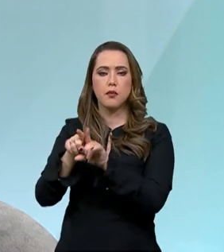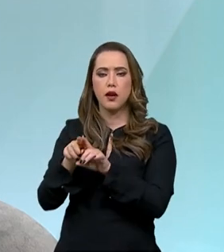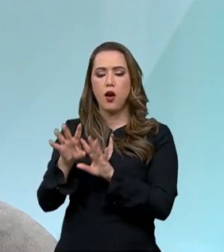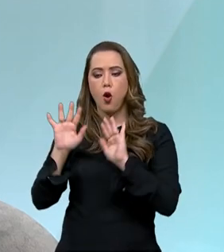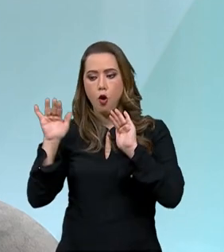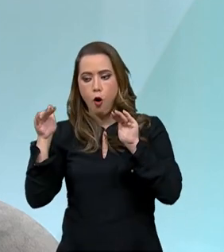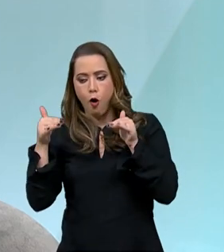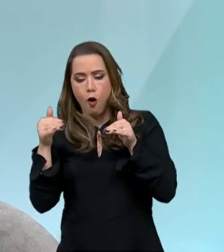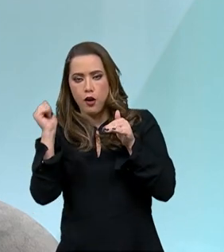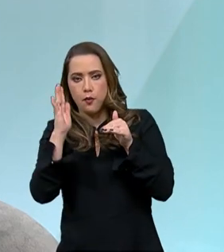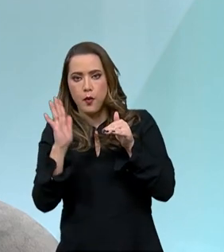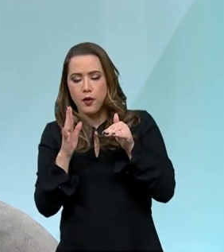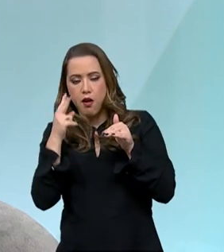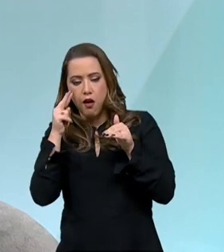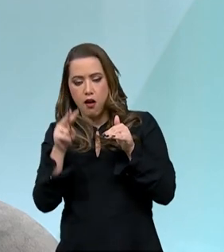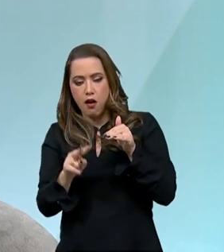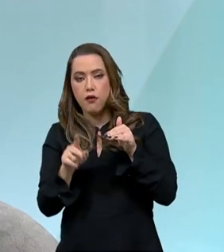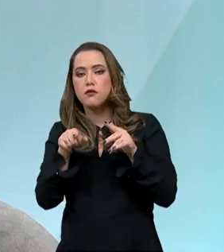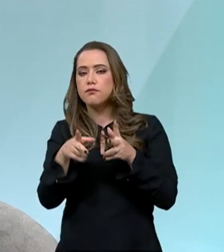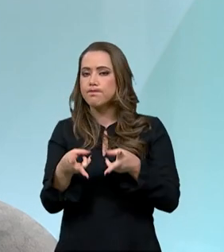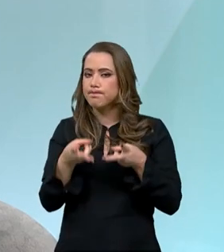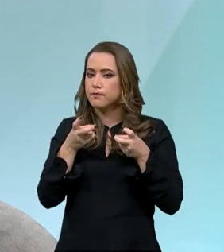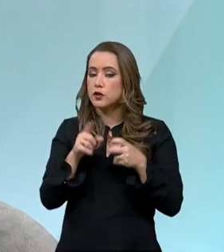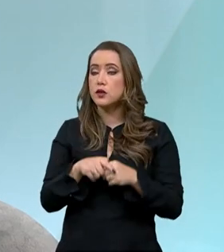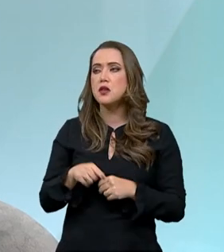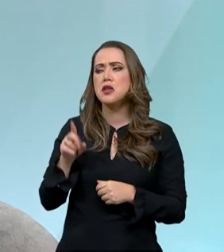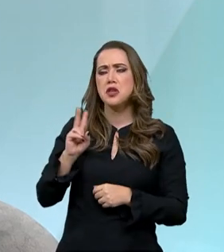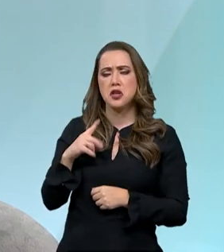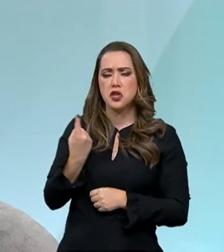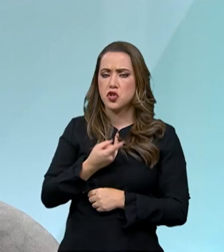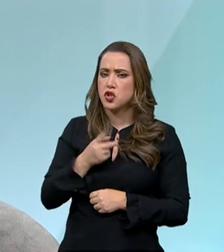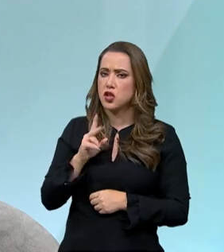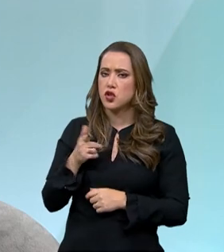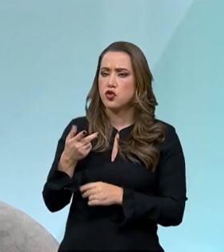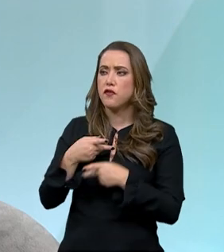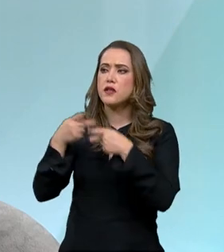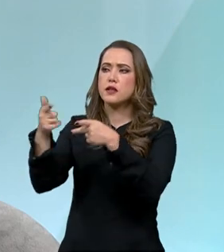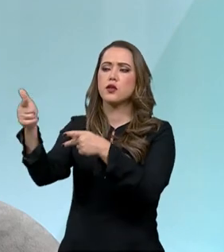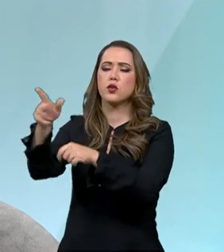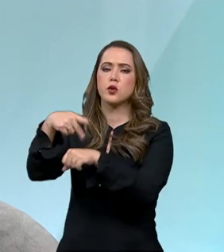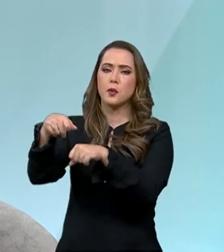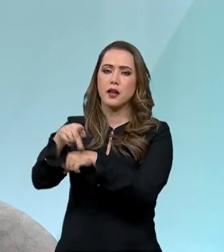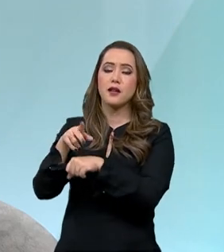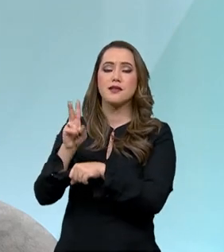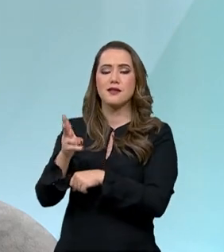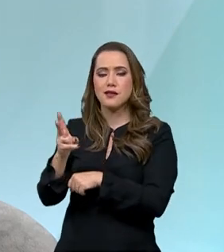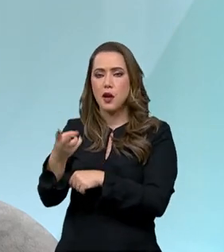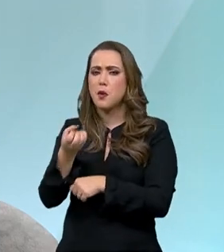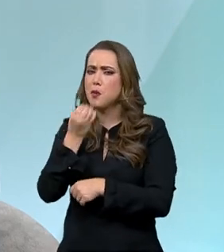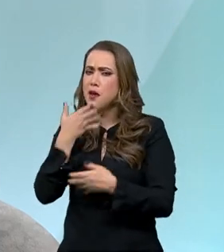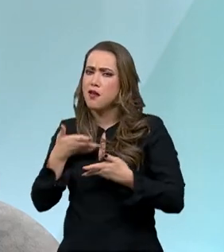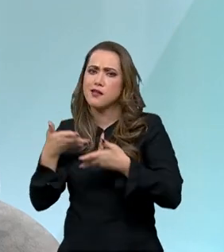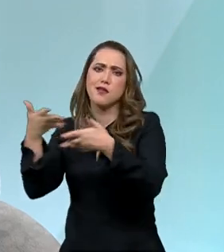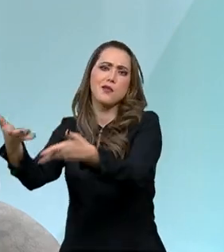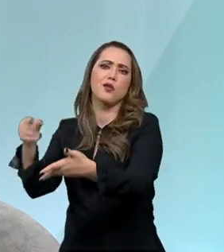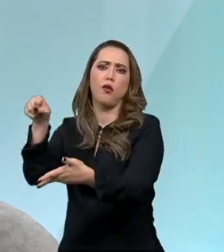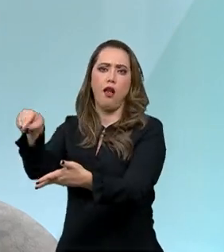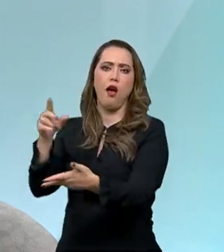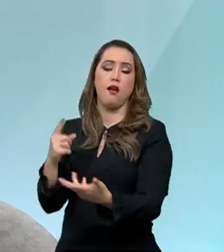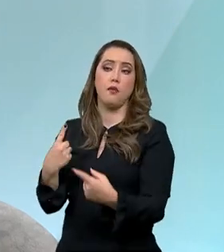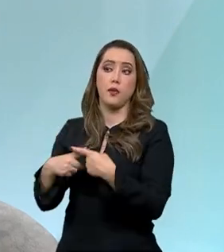e a Embrapa é sempre recebida com um sorriso no rosto pelos nossos parceiros que querem conhecer